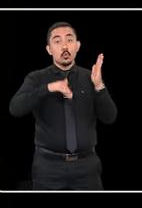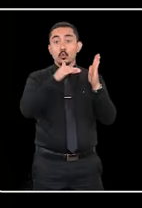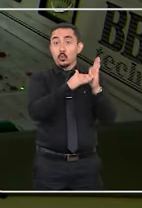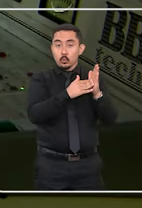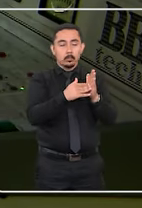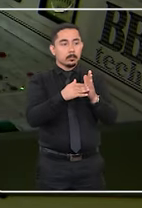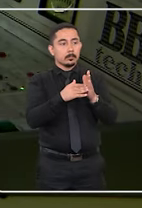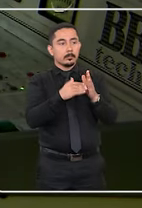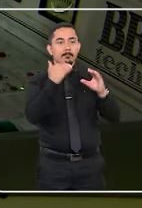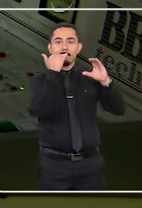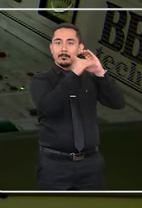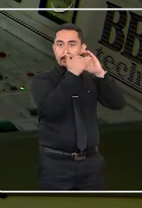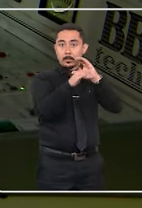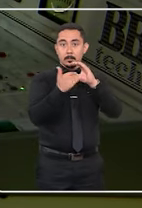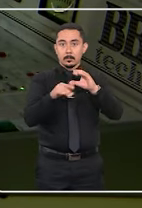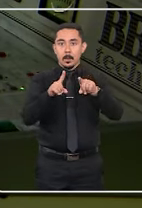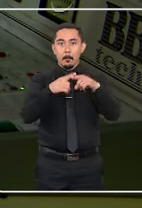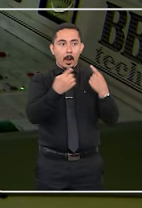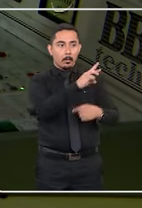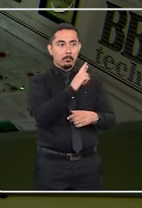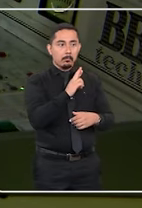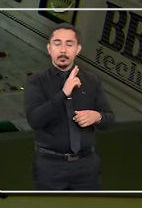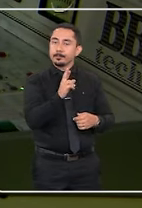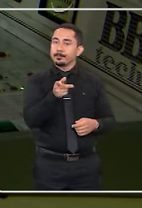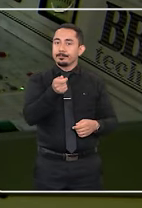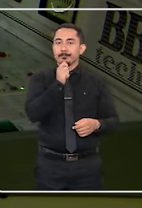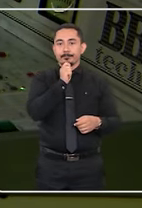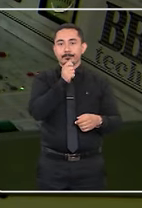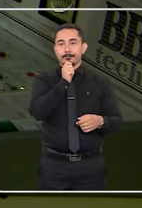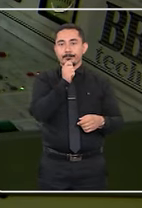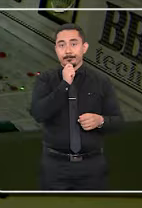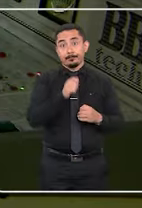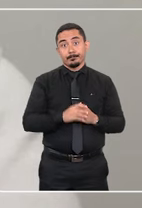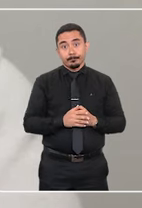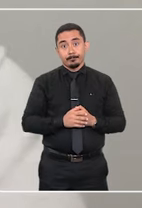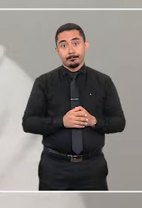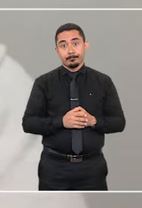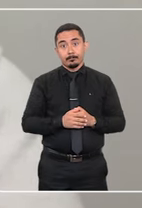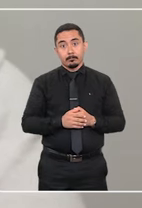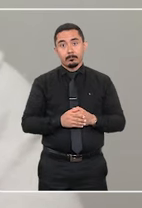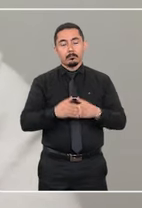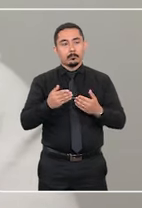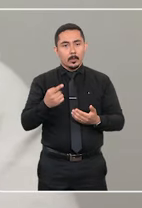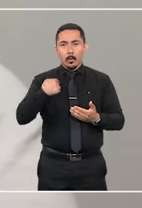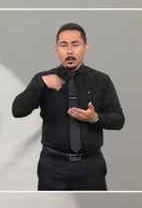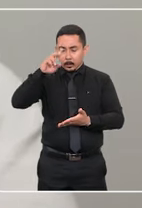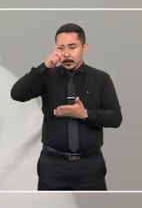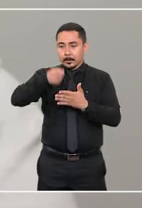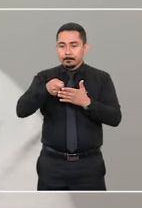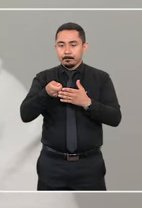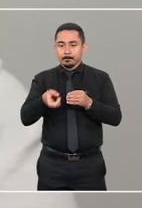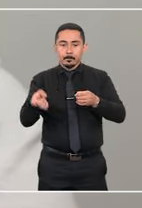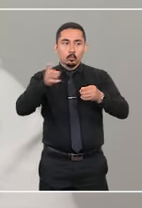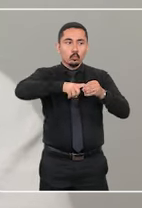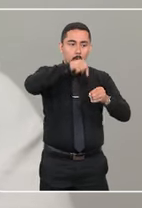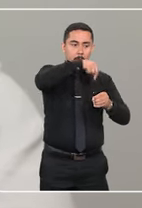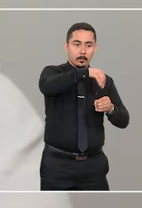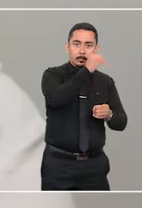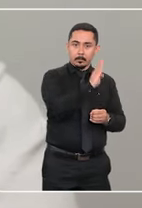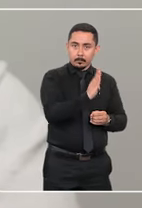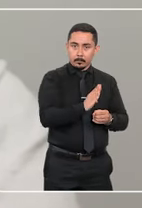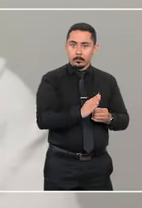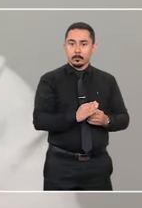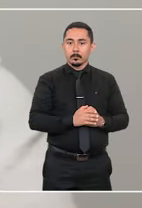tudo e mesmo assim eu não obtive resposta deles. E por isso que eu tomei a decisão de